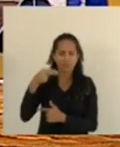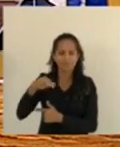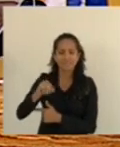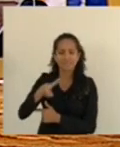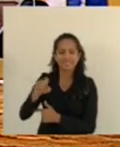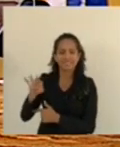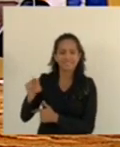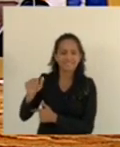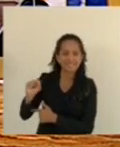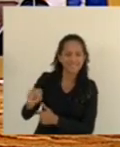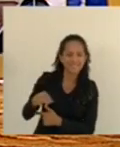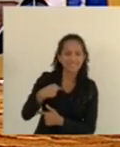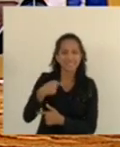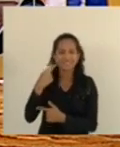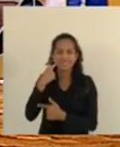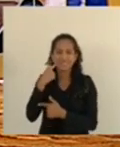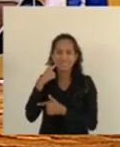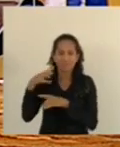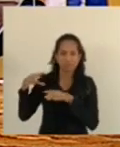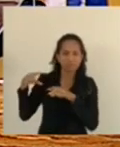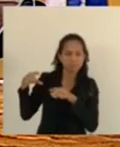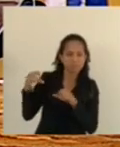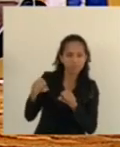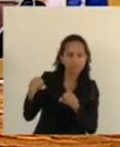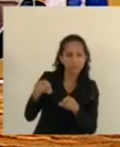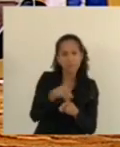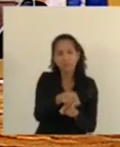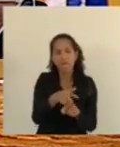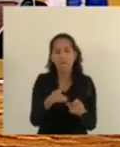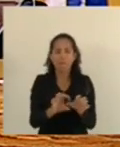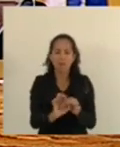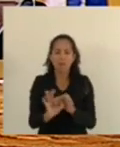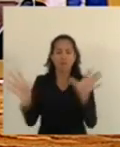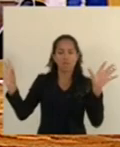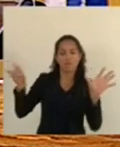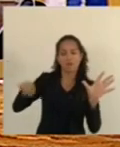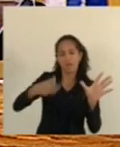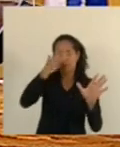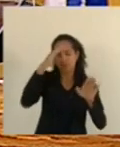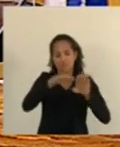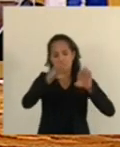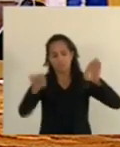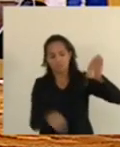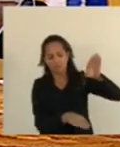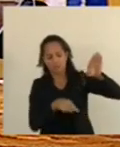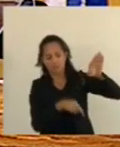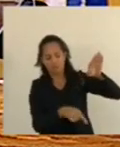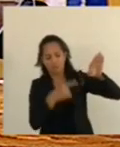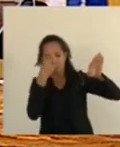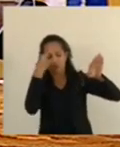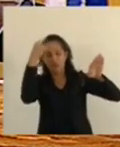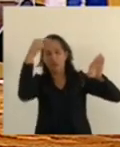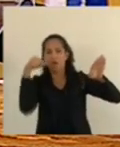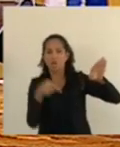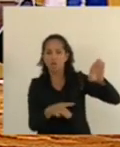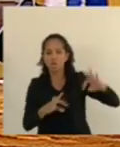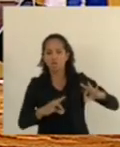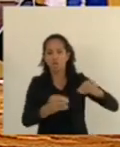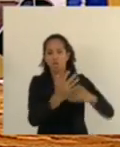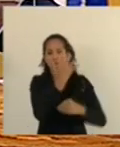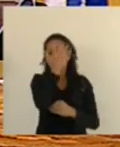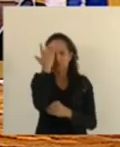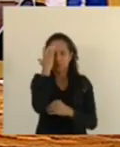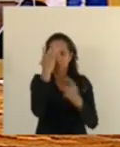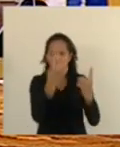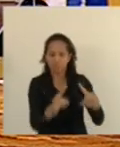de livrar o mundo daqueles considerados inferiores, entre aspas, todas as pessoas com